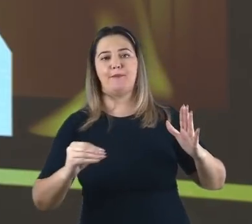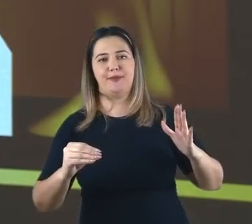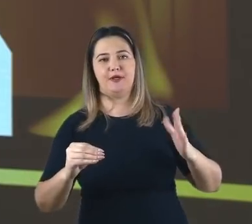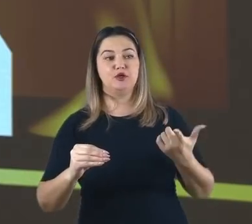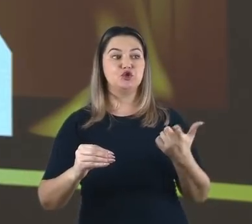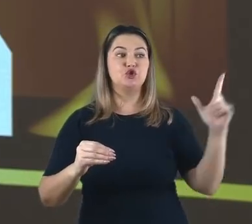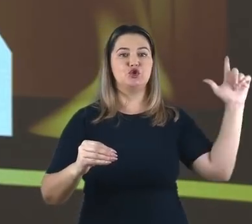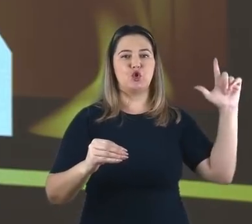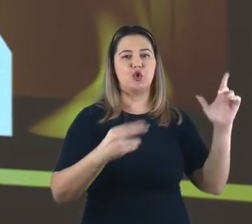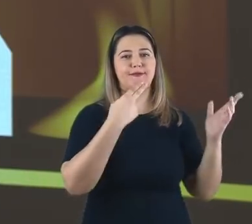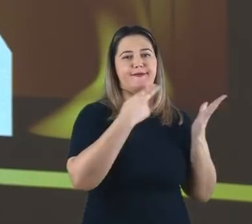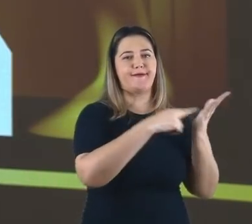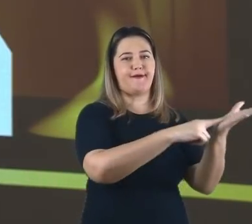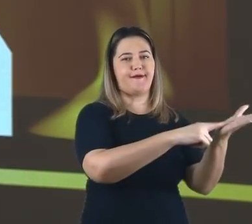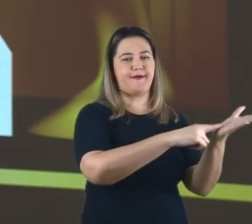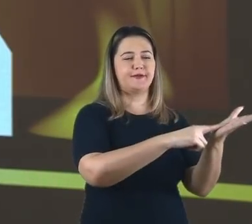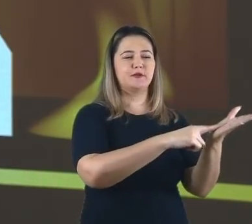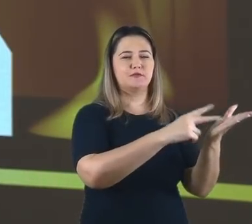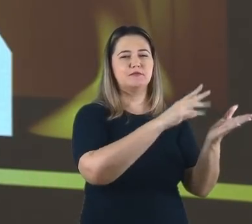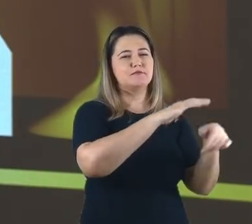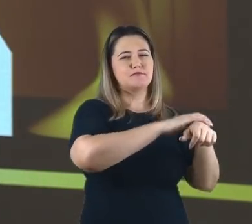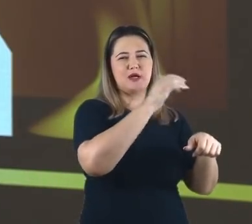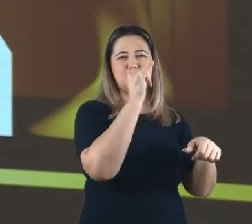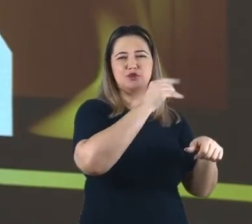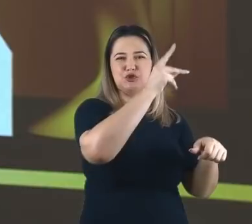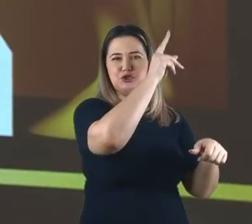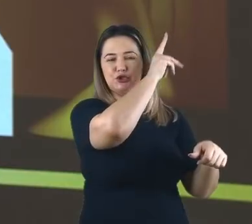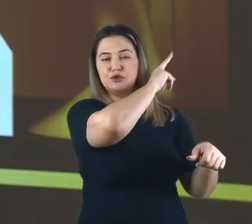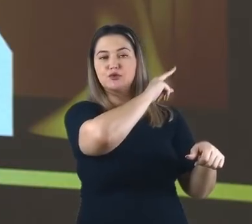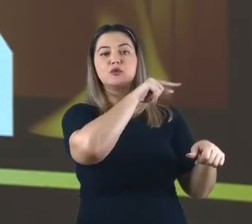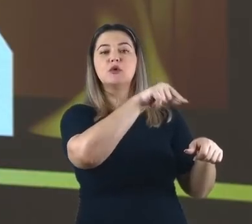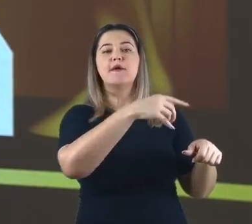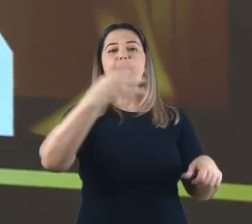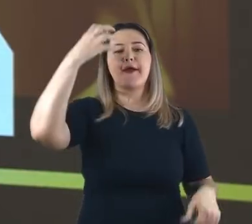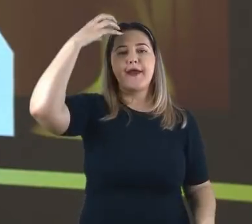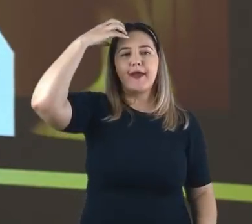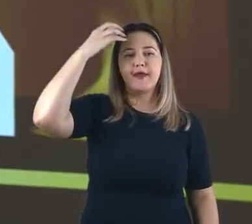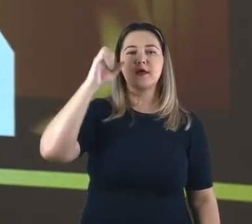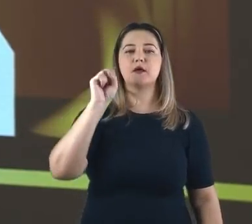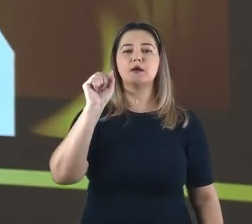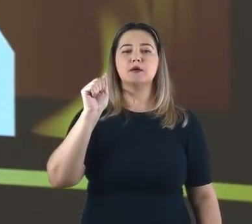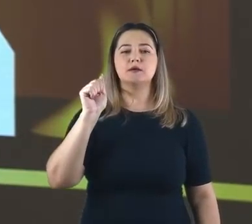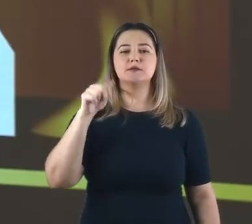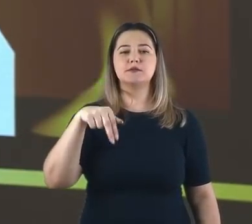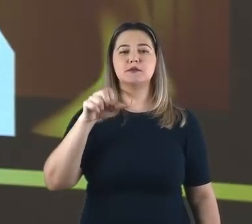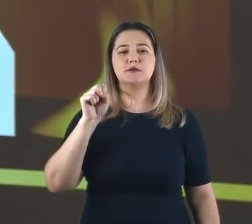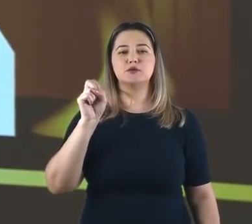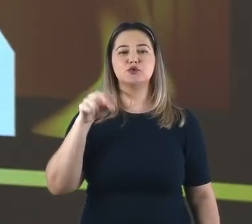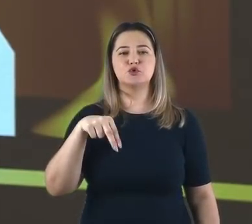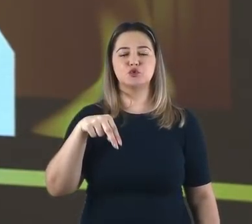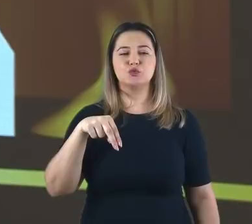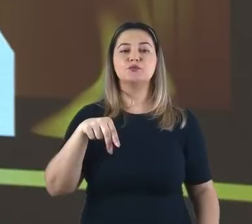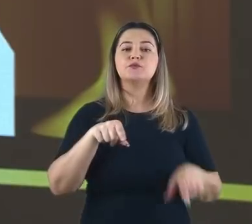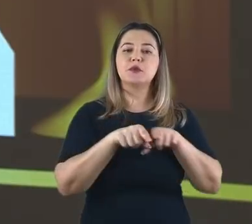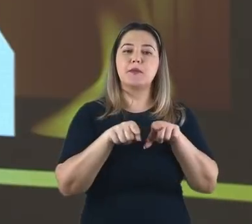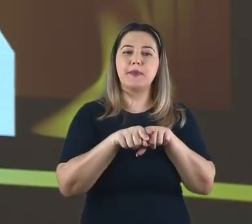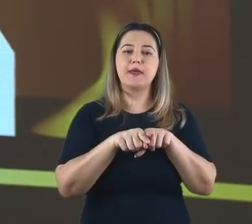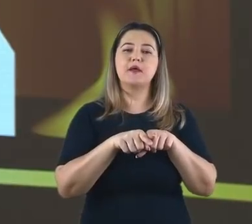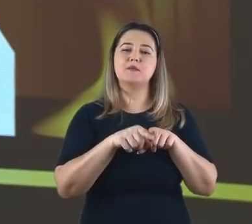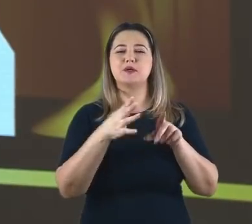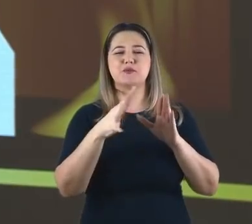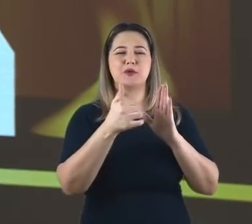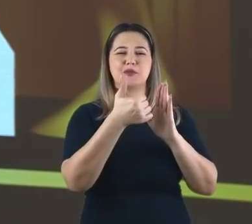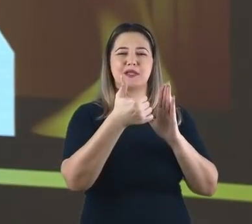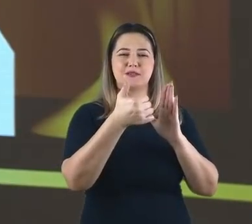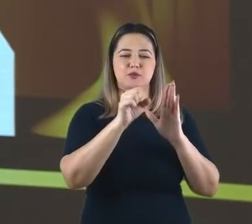uma carta muito mais antiga da época do rei Samsu e Luna que foi rei da Babilônia no 18º século a.C.